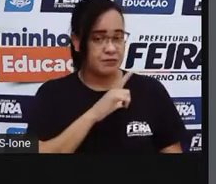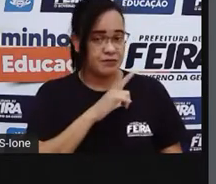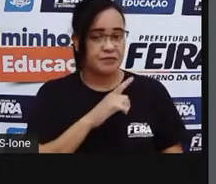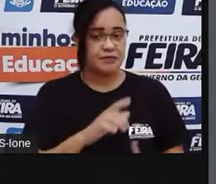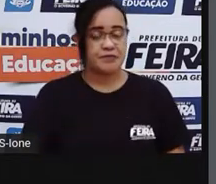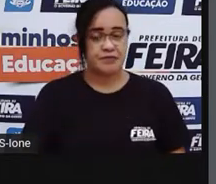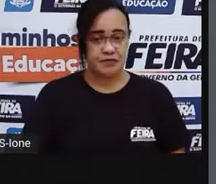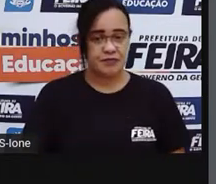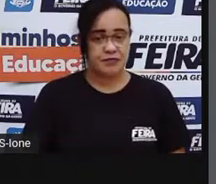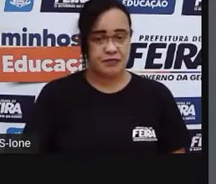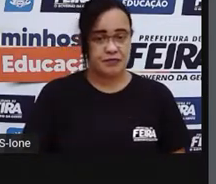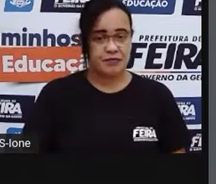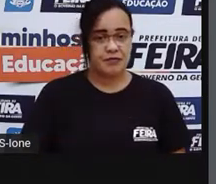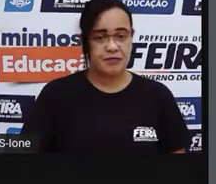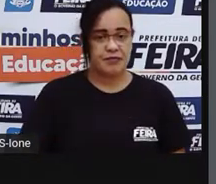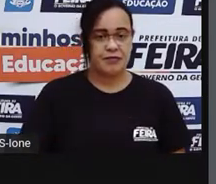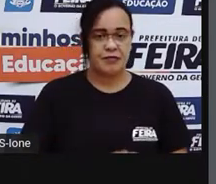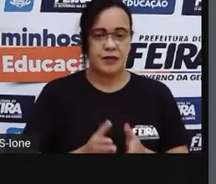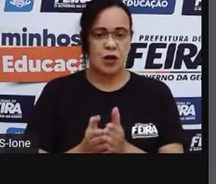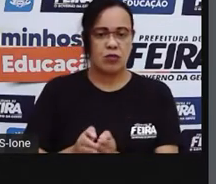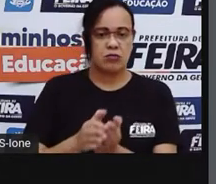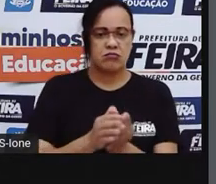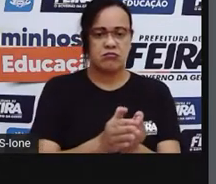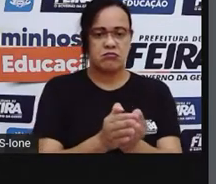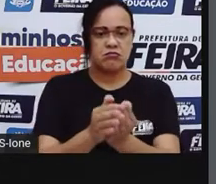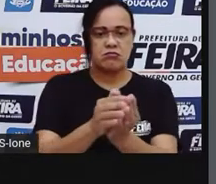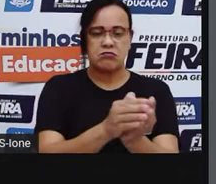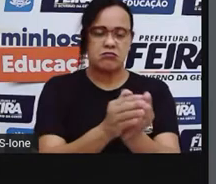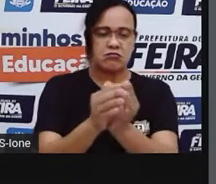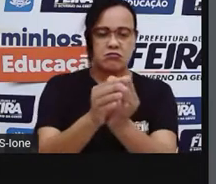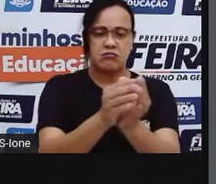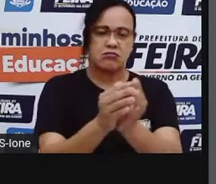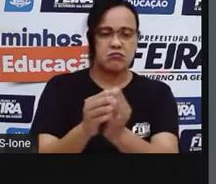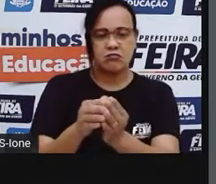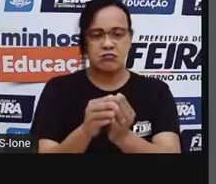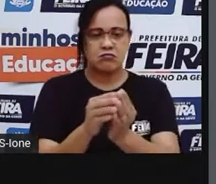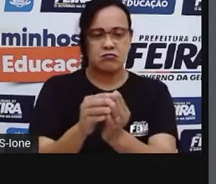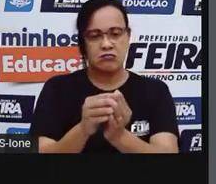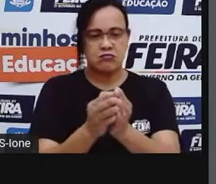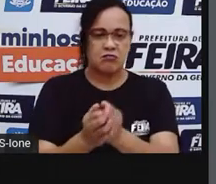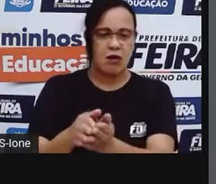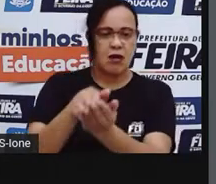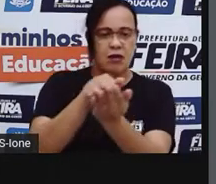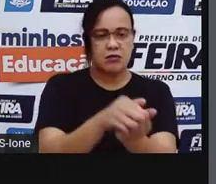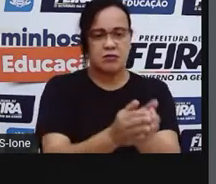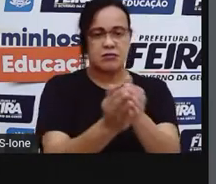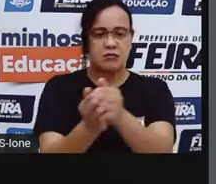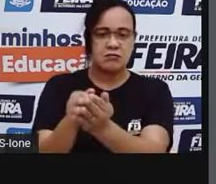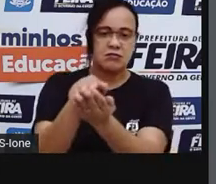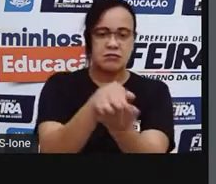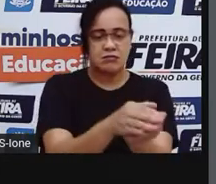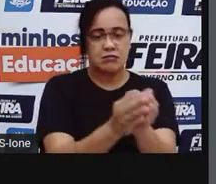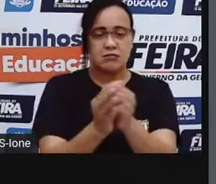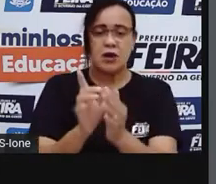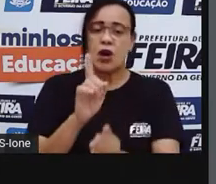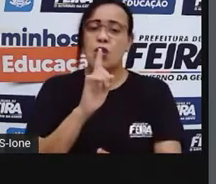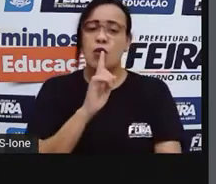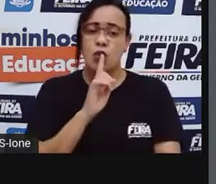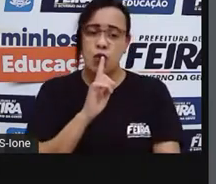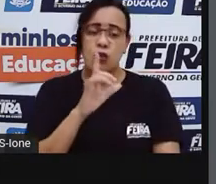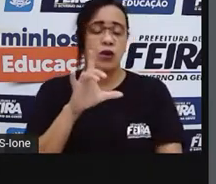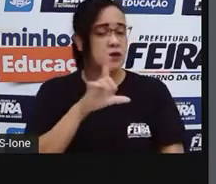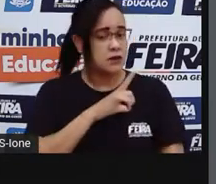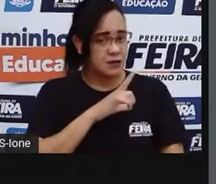O pequeno barco, vela, navega devagar, levando uma vela acesa para a rainha do mar.